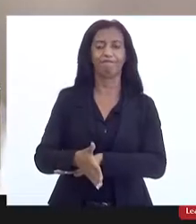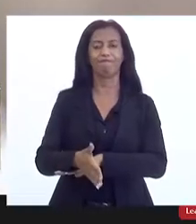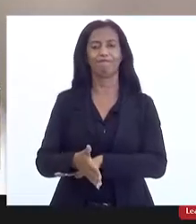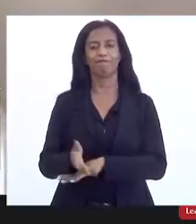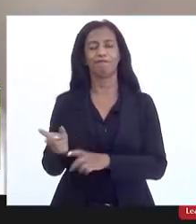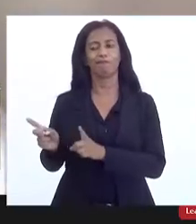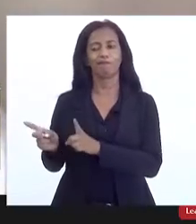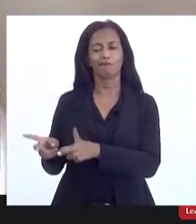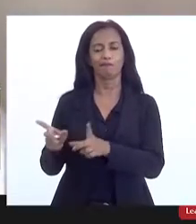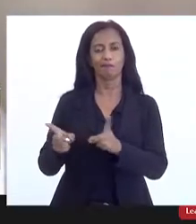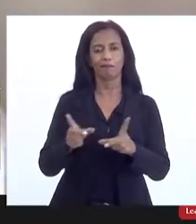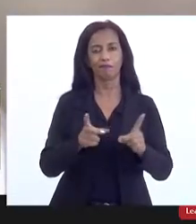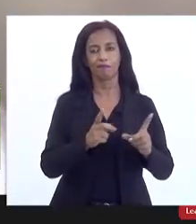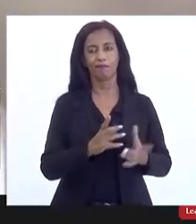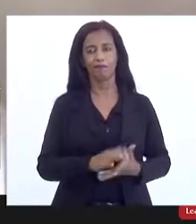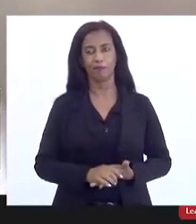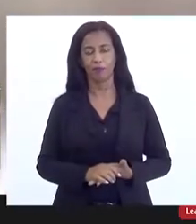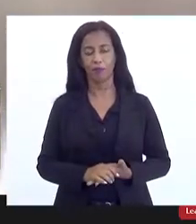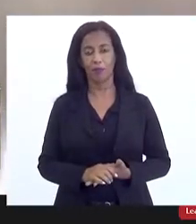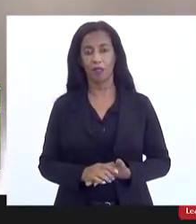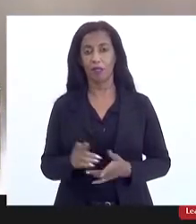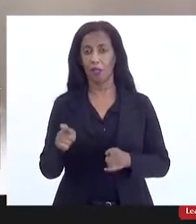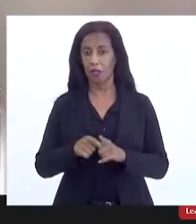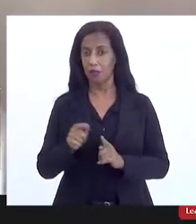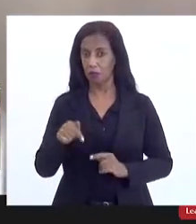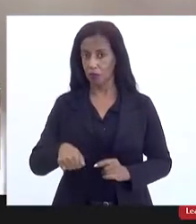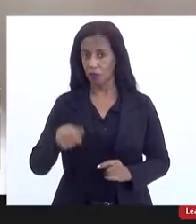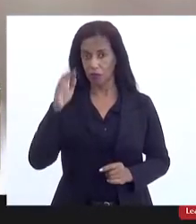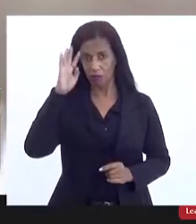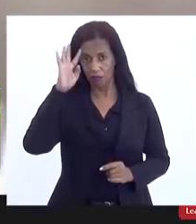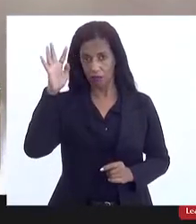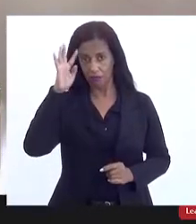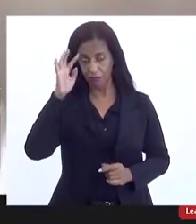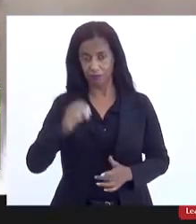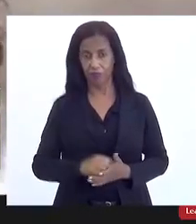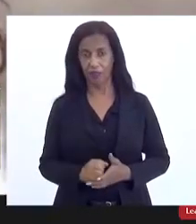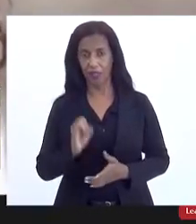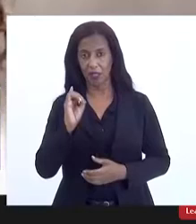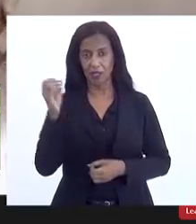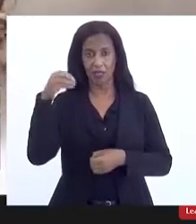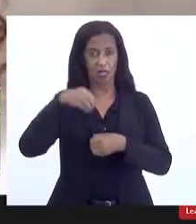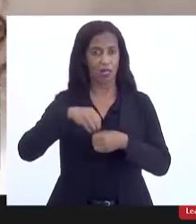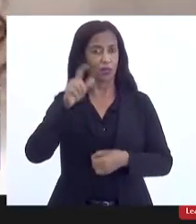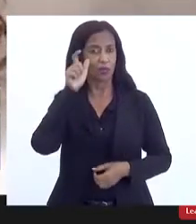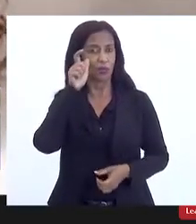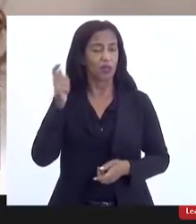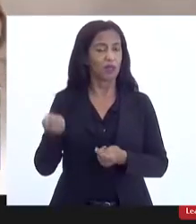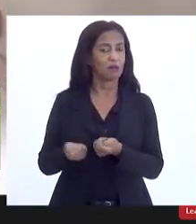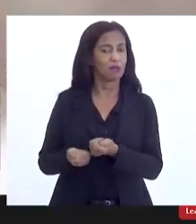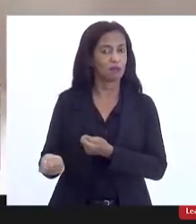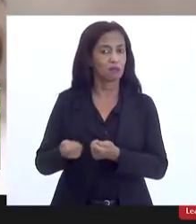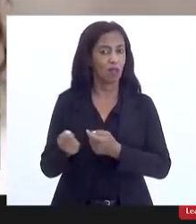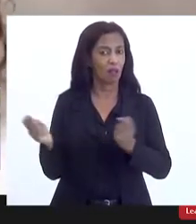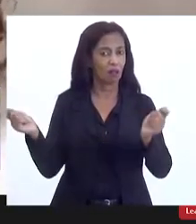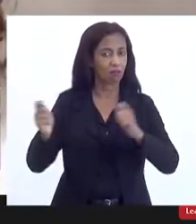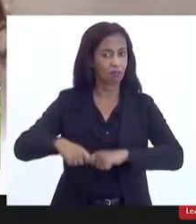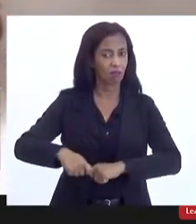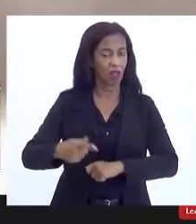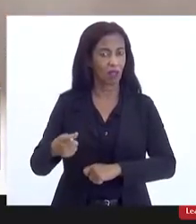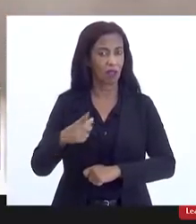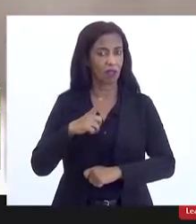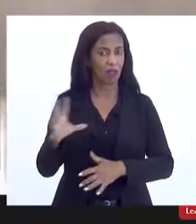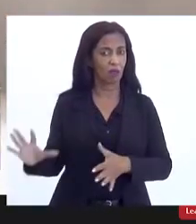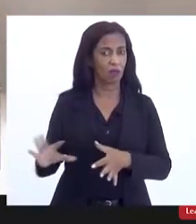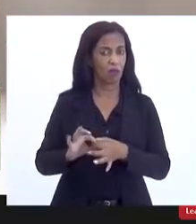privatizações. E aí eu deixo aqui também uma reflexão se dentro do interesse econômico é possível e está